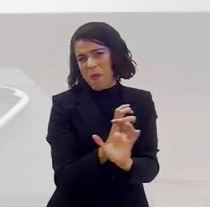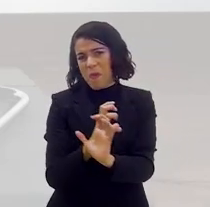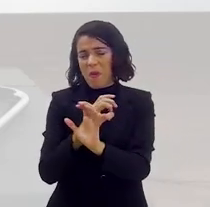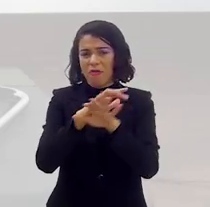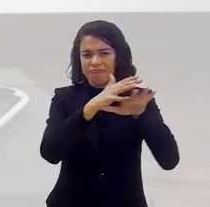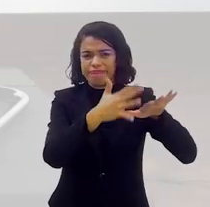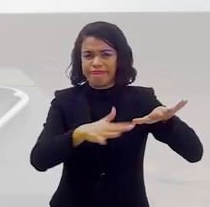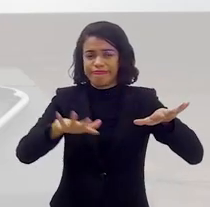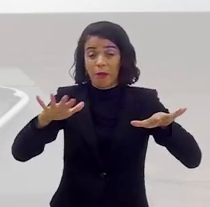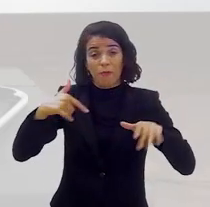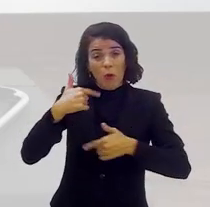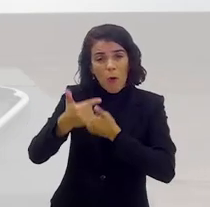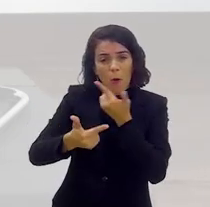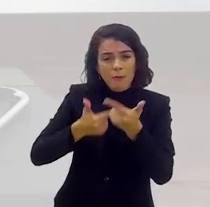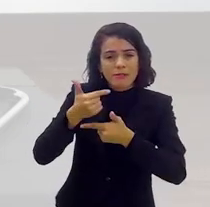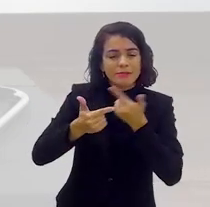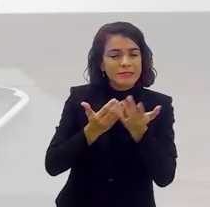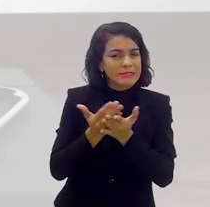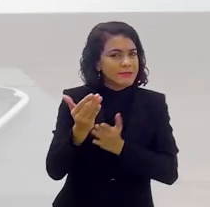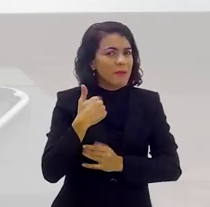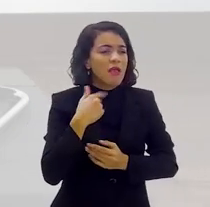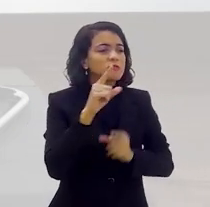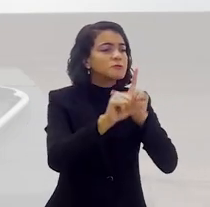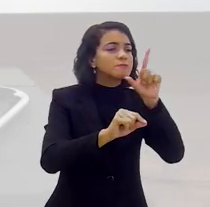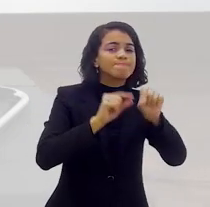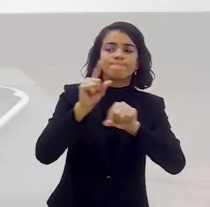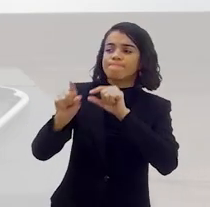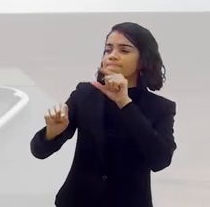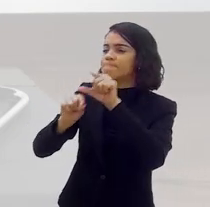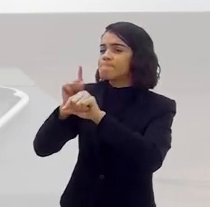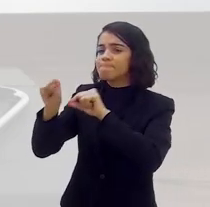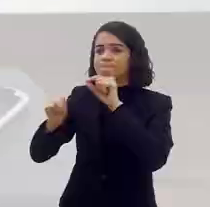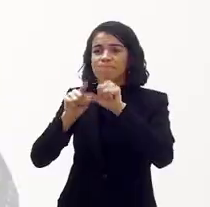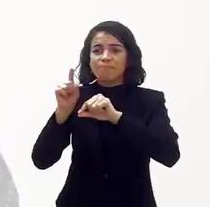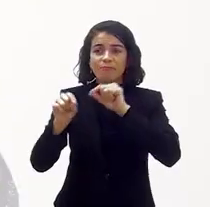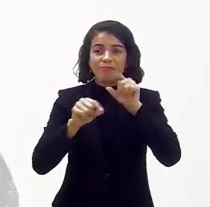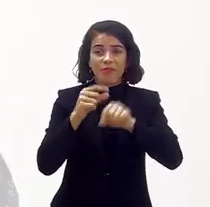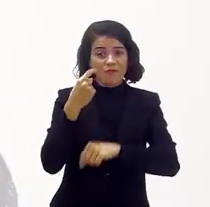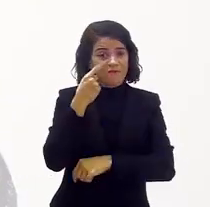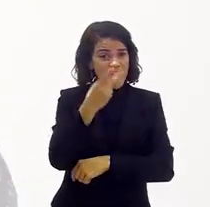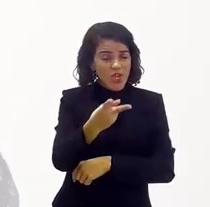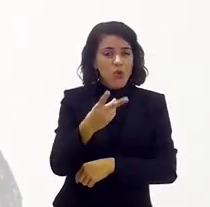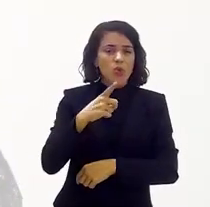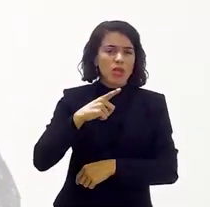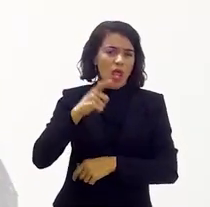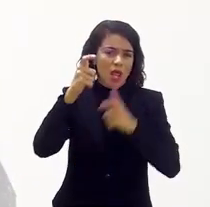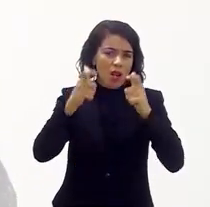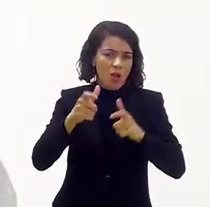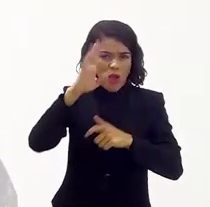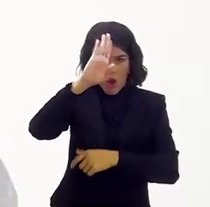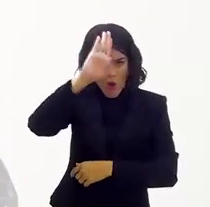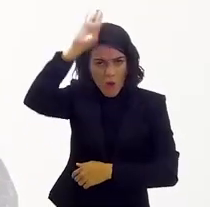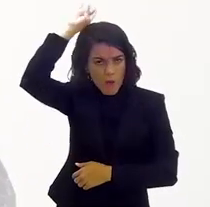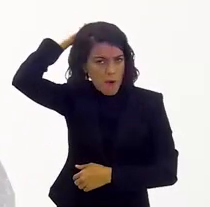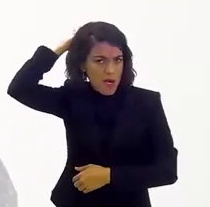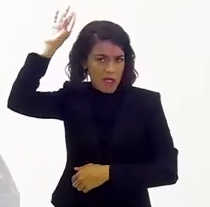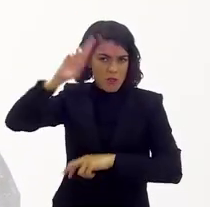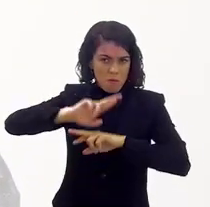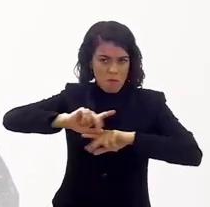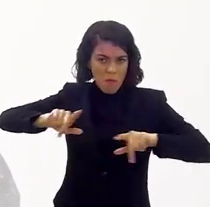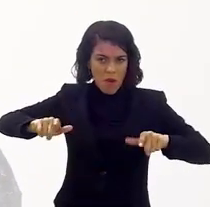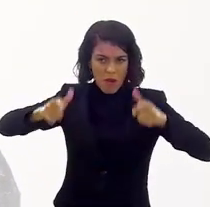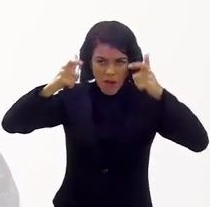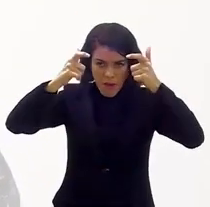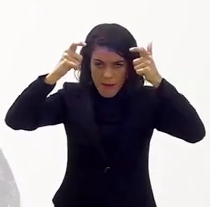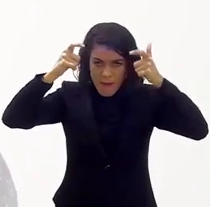quando eu cheguei lá, que eu comecei a trabalhar com eles para ver, desenvolver quem poderia participar, enfim, porque é um espetáculo que tem o Império Romano, tem Herodes,